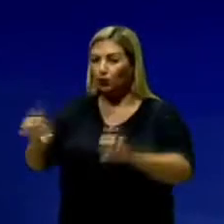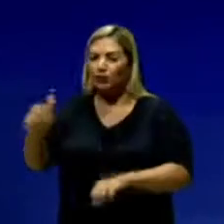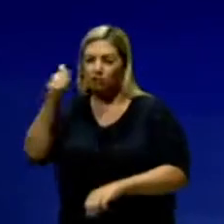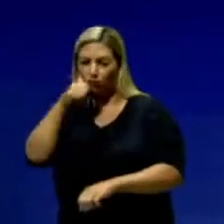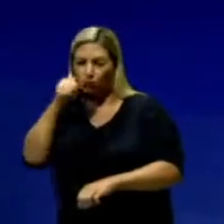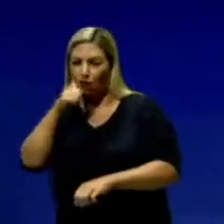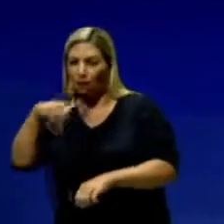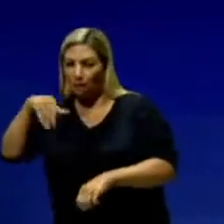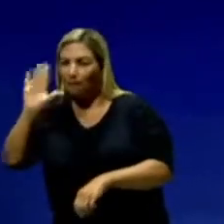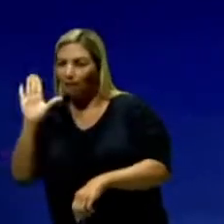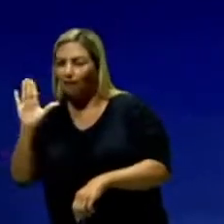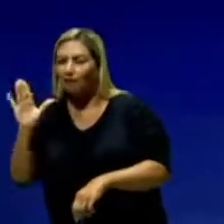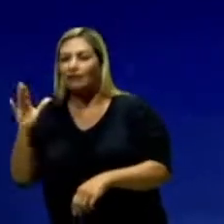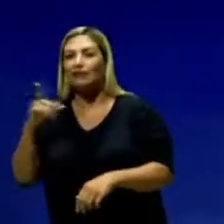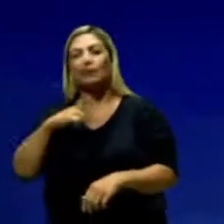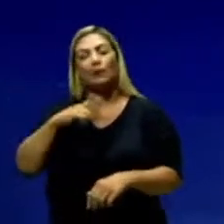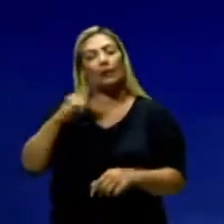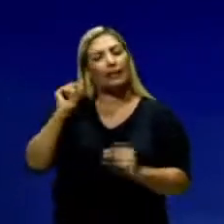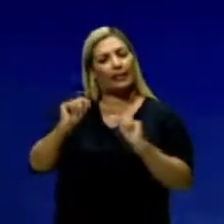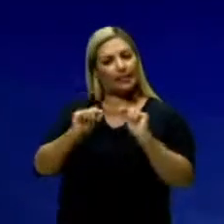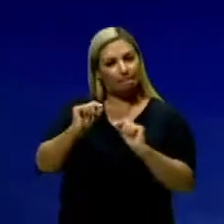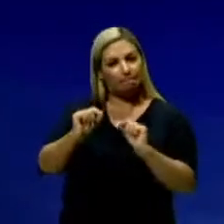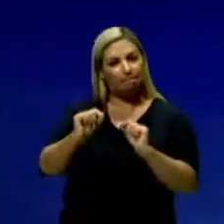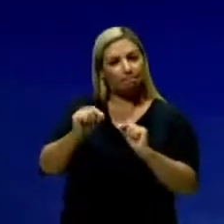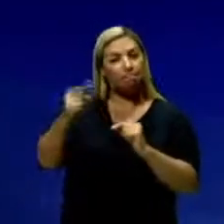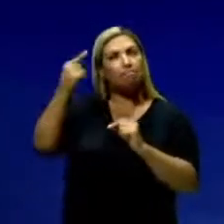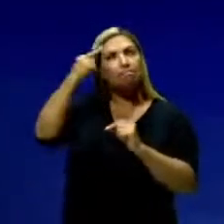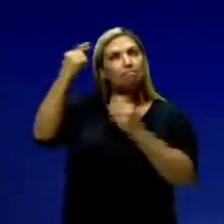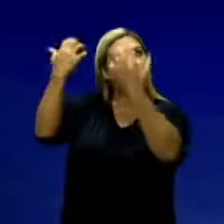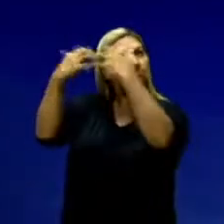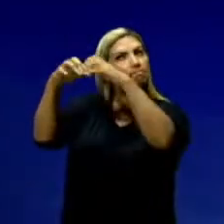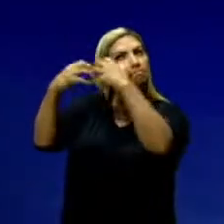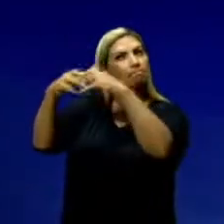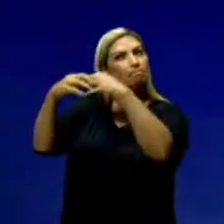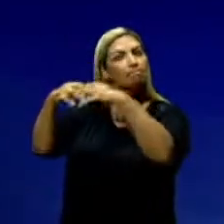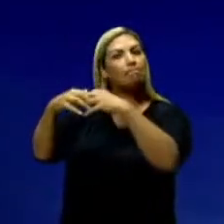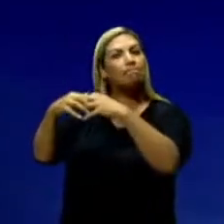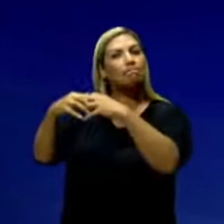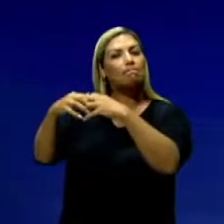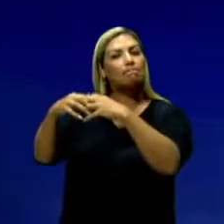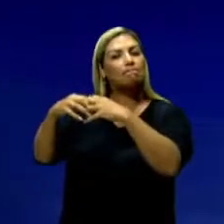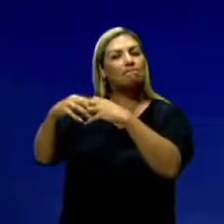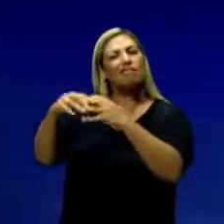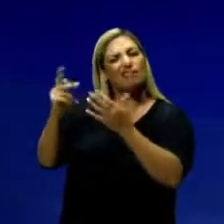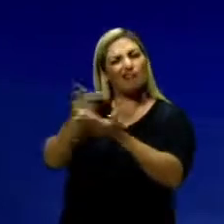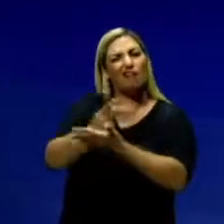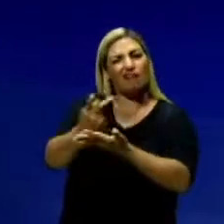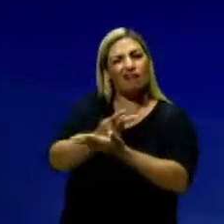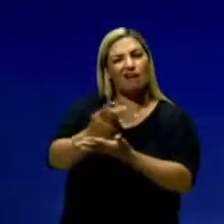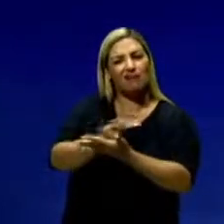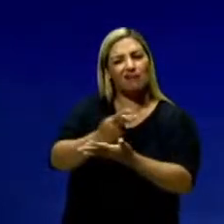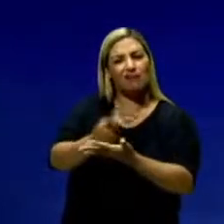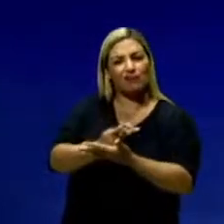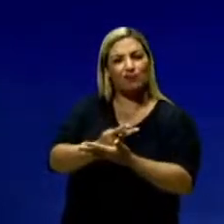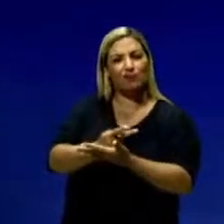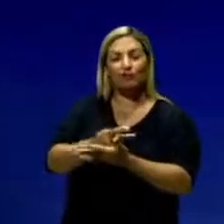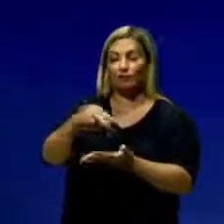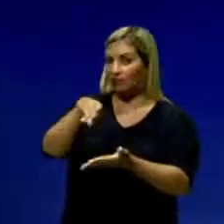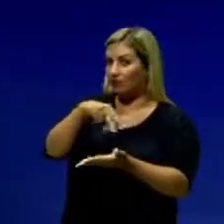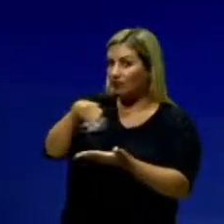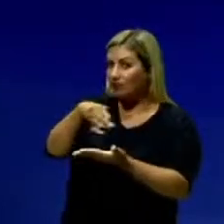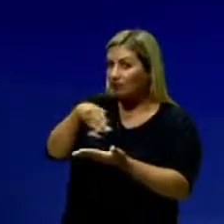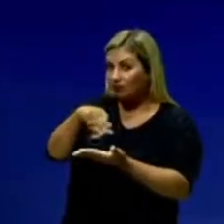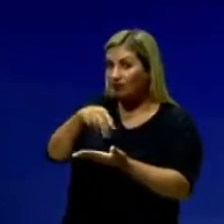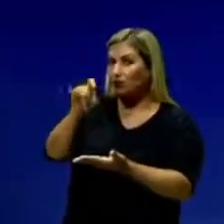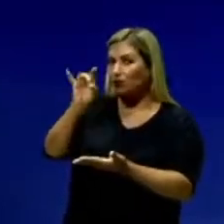feminina. O que leva ao pensamento meio errôneo que as danças, né?